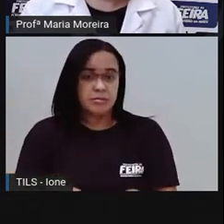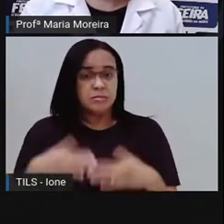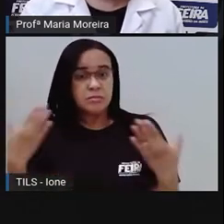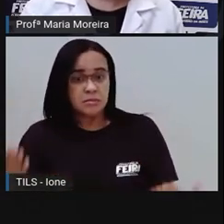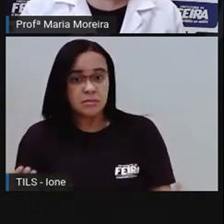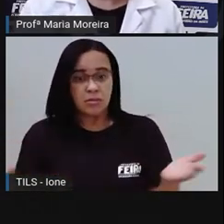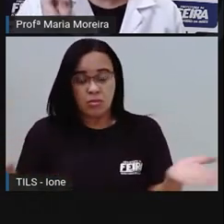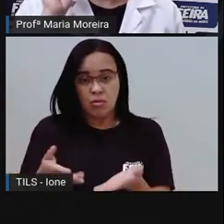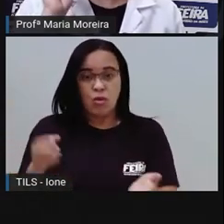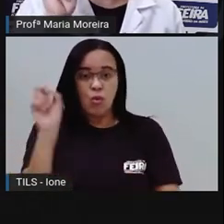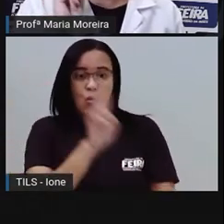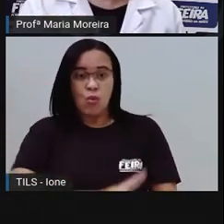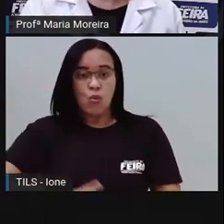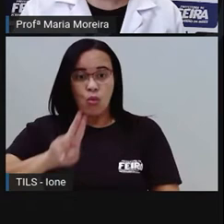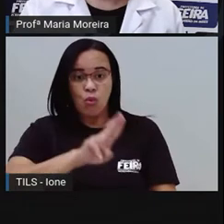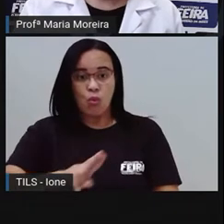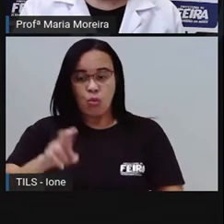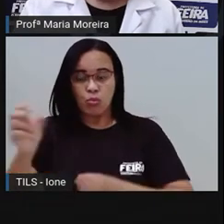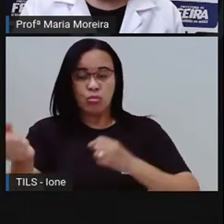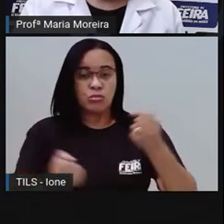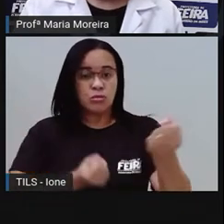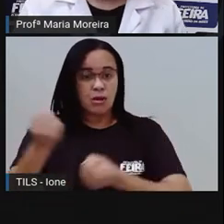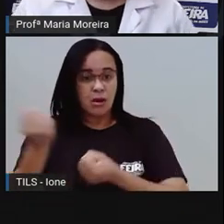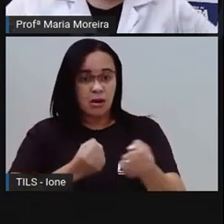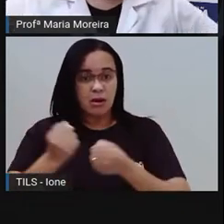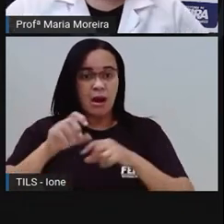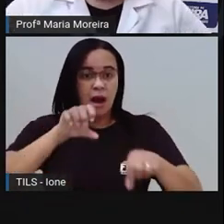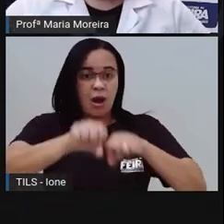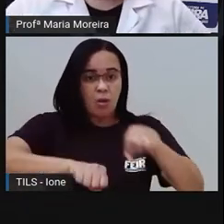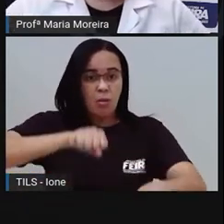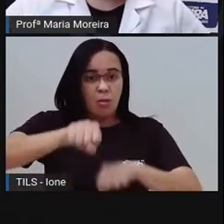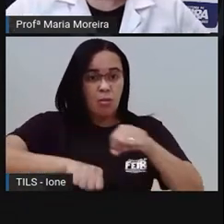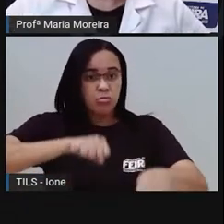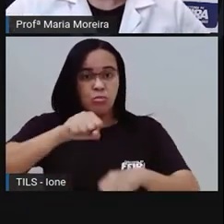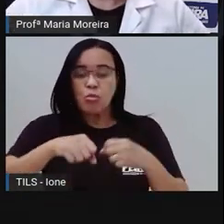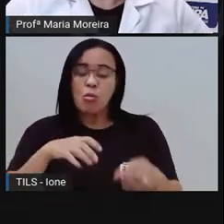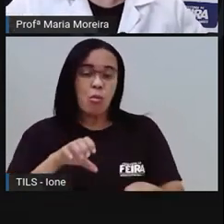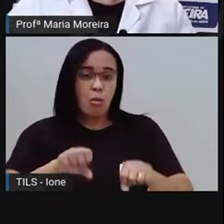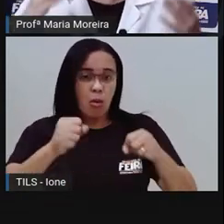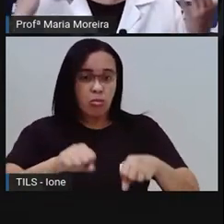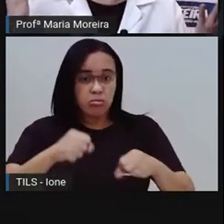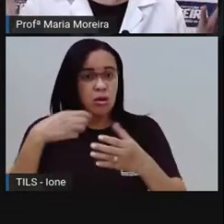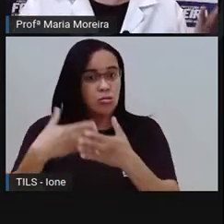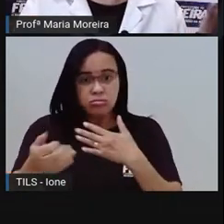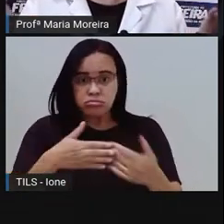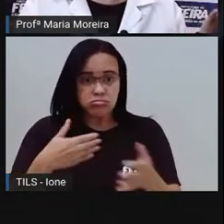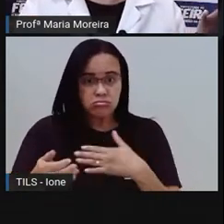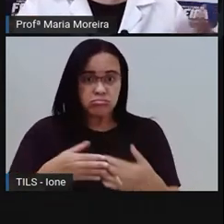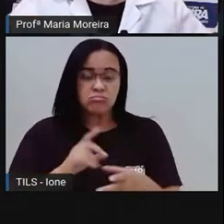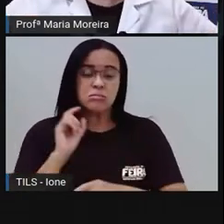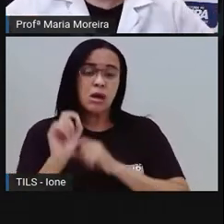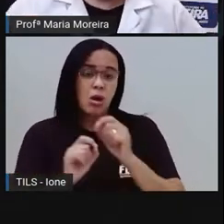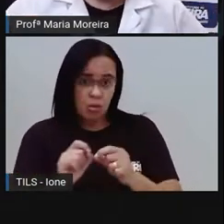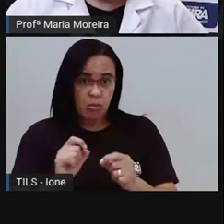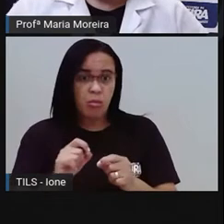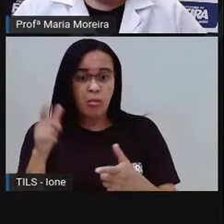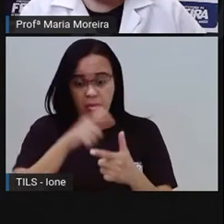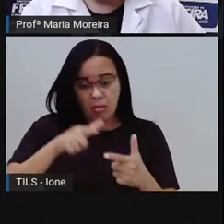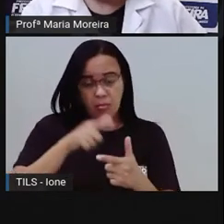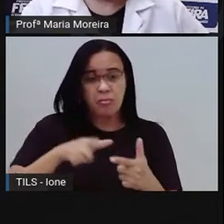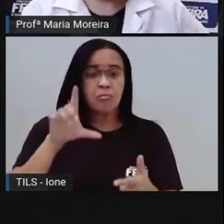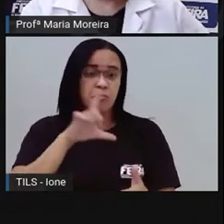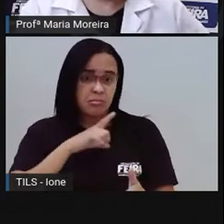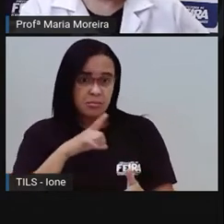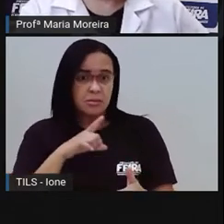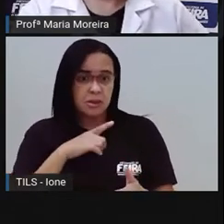associado a dois tipos de poluição. Você consegue imaginar quais são esses dois tipos aí de poluição?